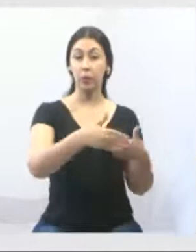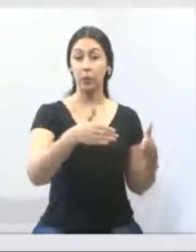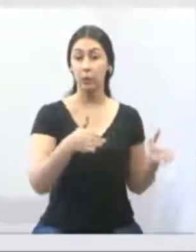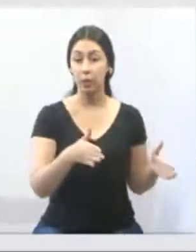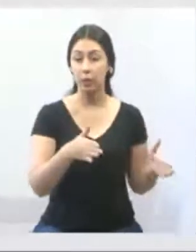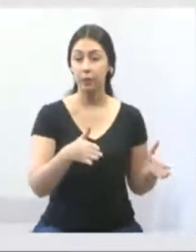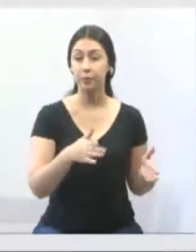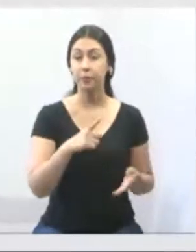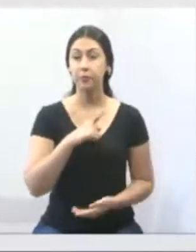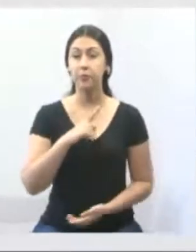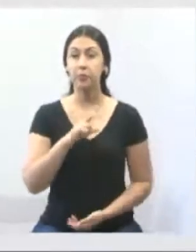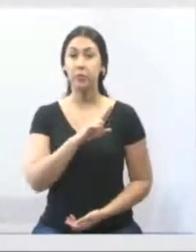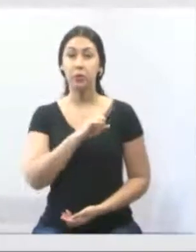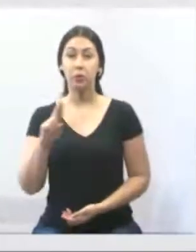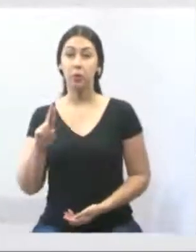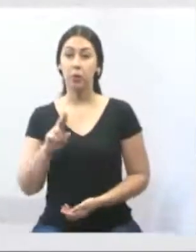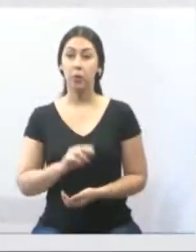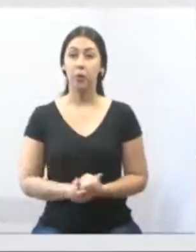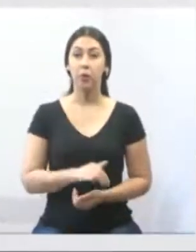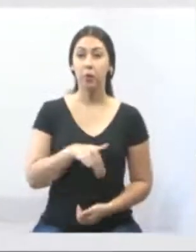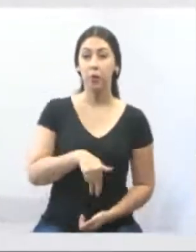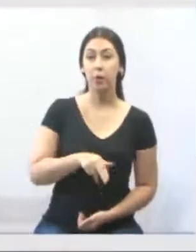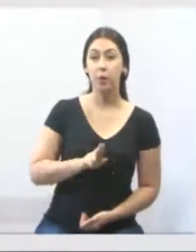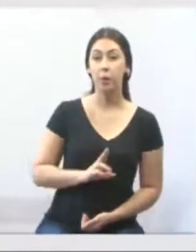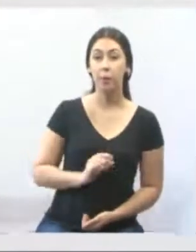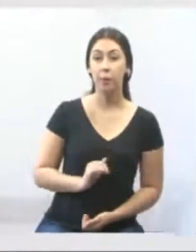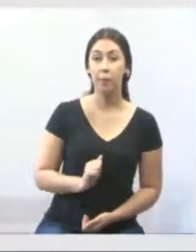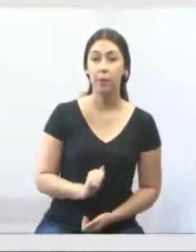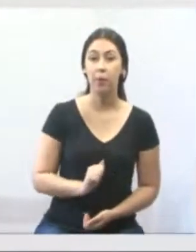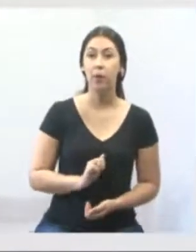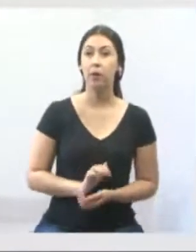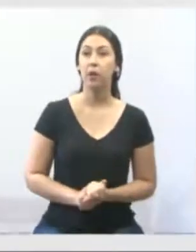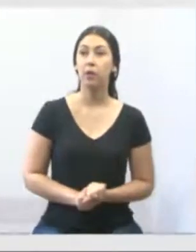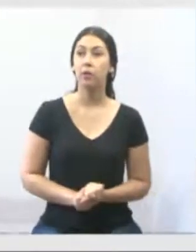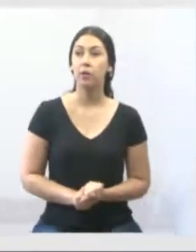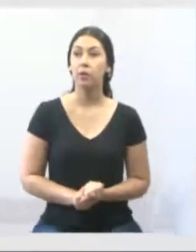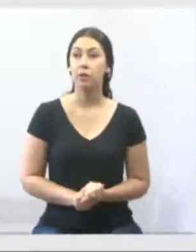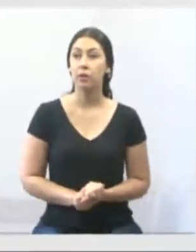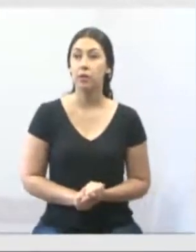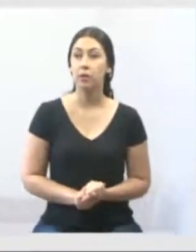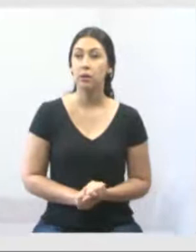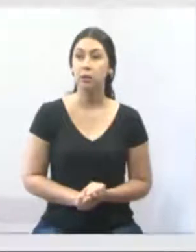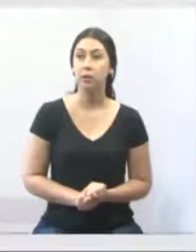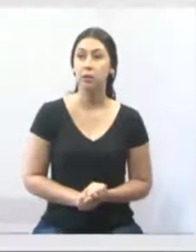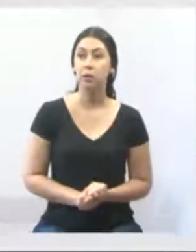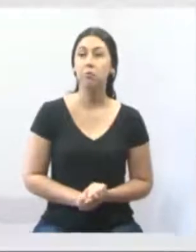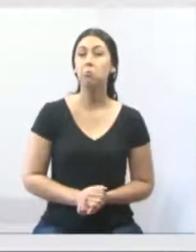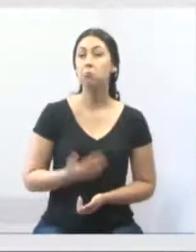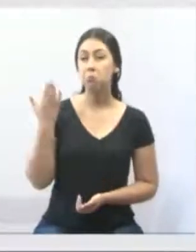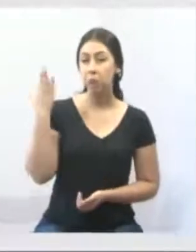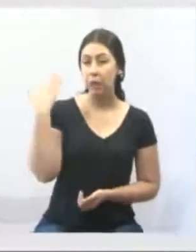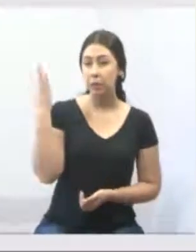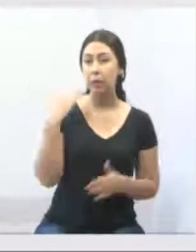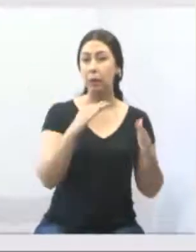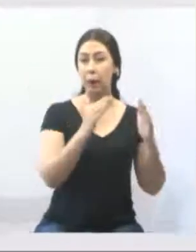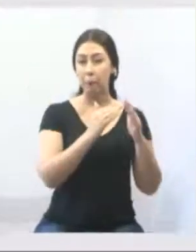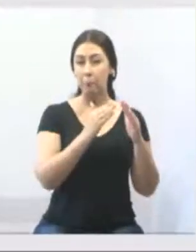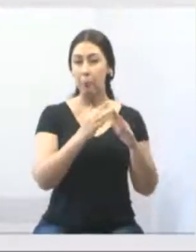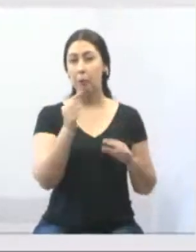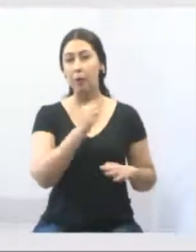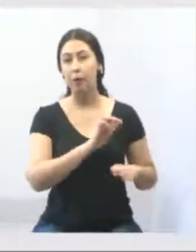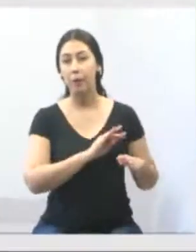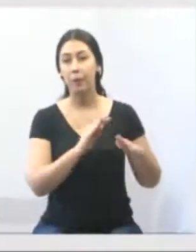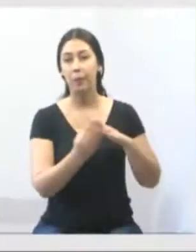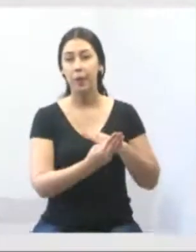o nome do seu Muka, seu Nelson Passucci, que foi morador do bairro,